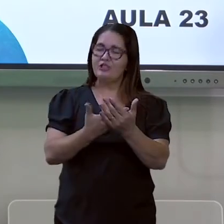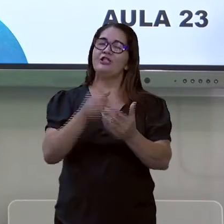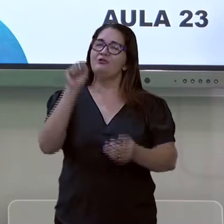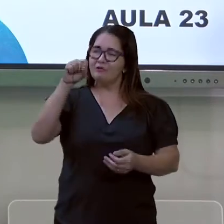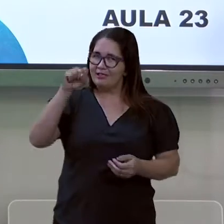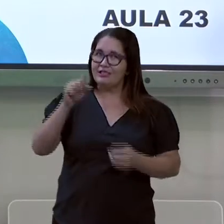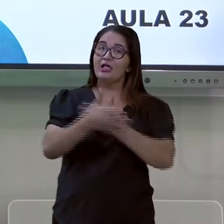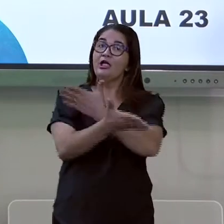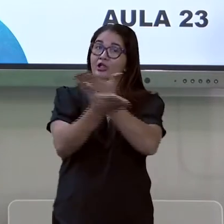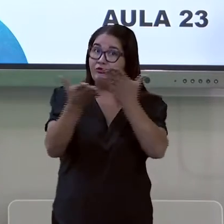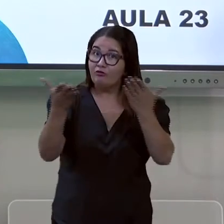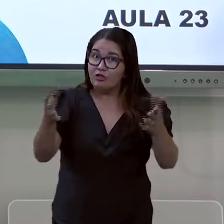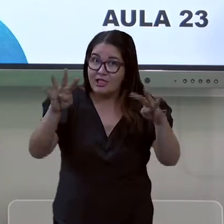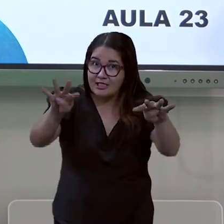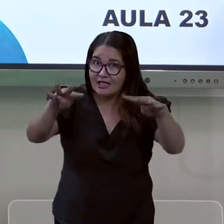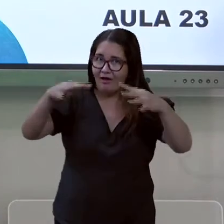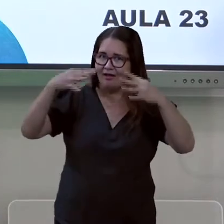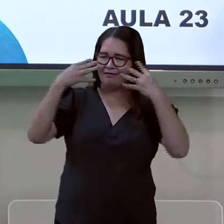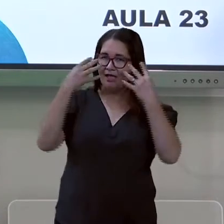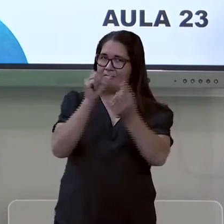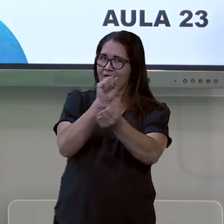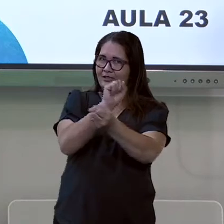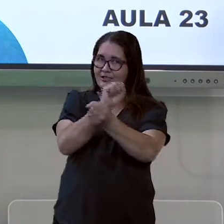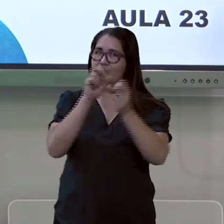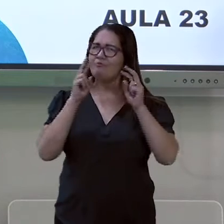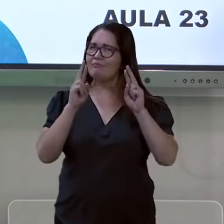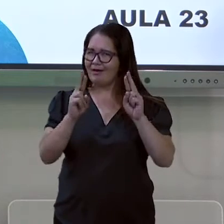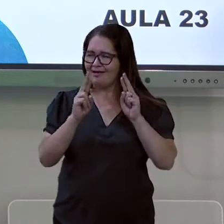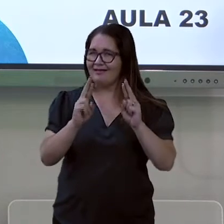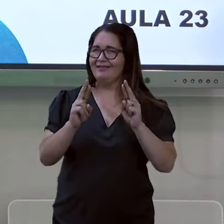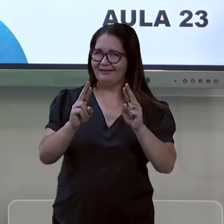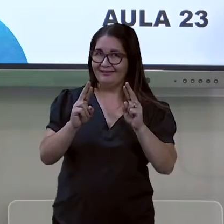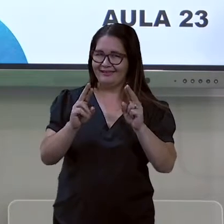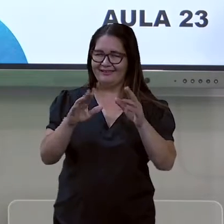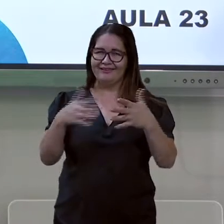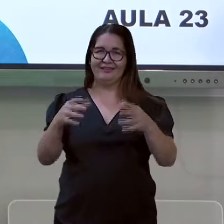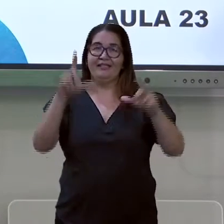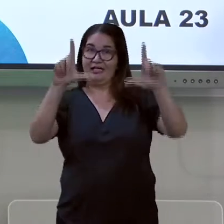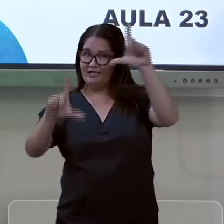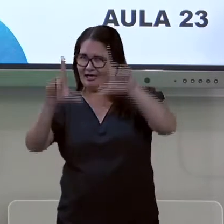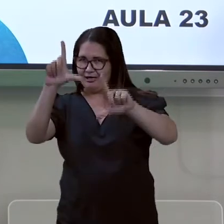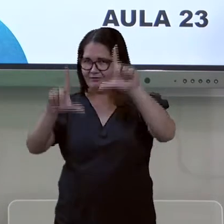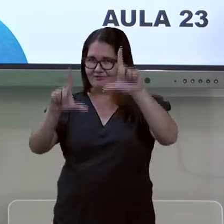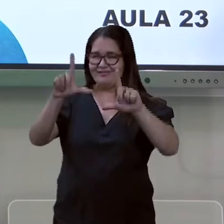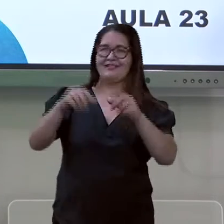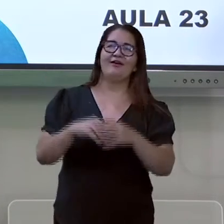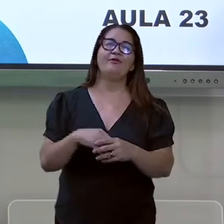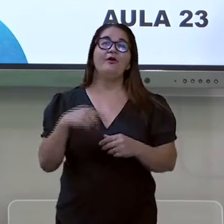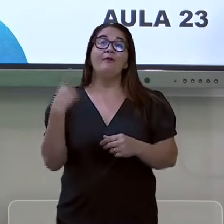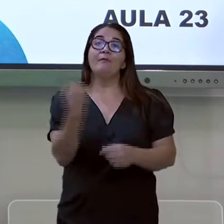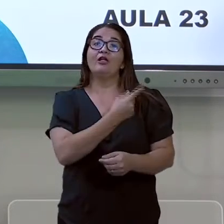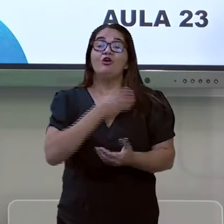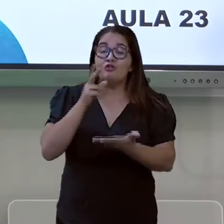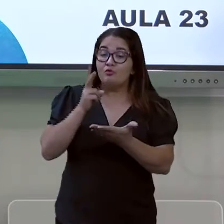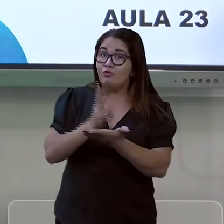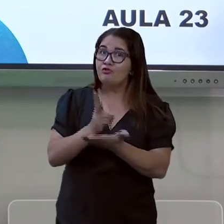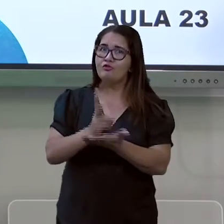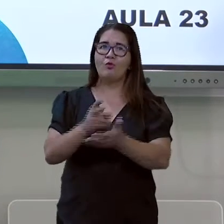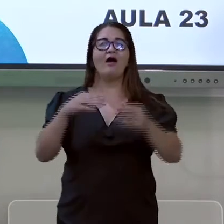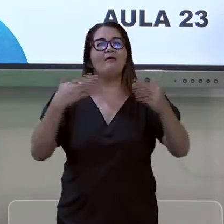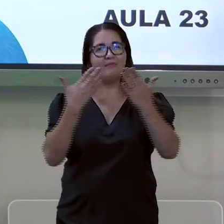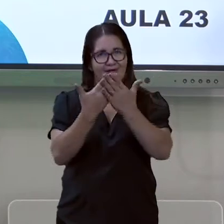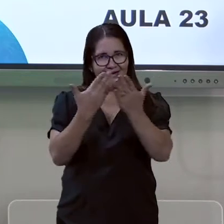que está todo mundo aí esperando, vidrado na TV para a nossa sequência de aulas.